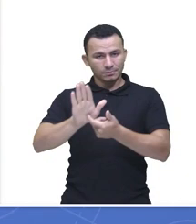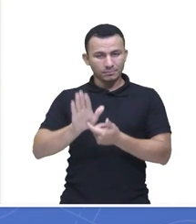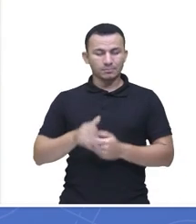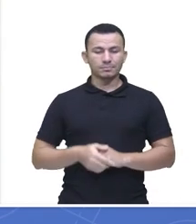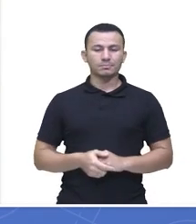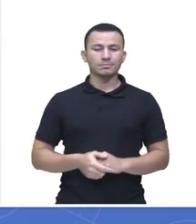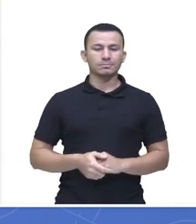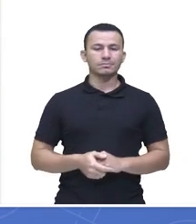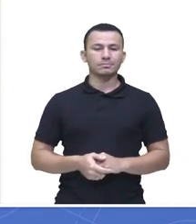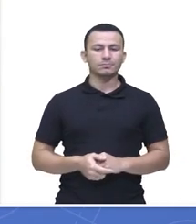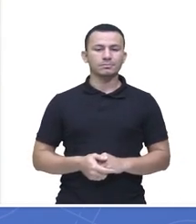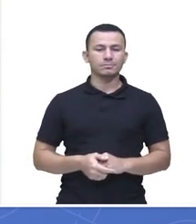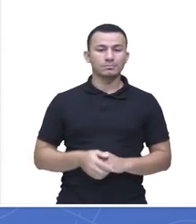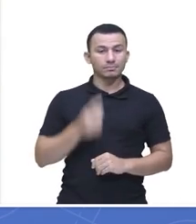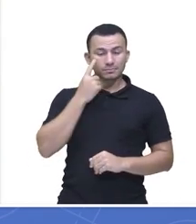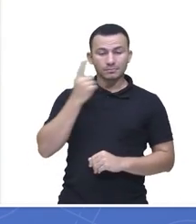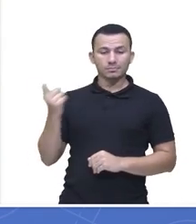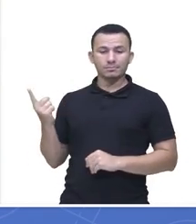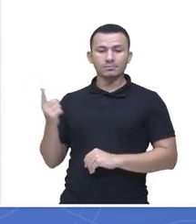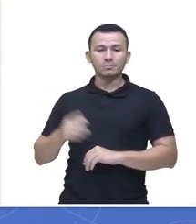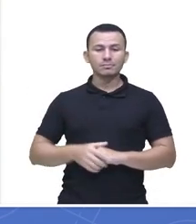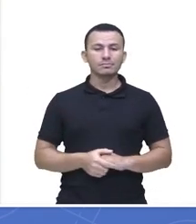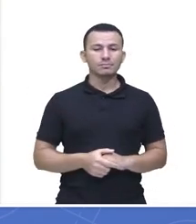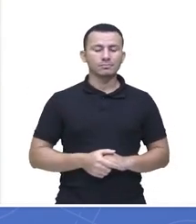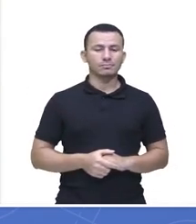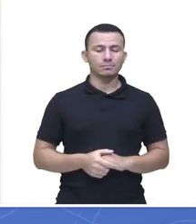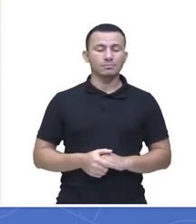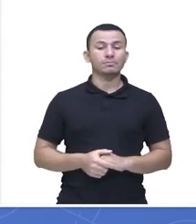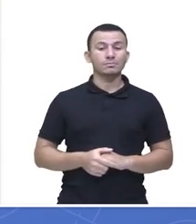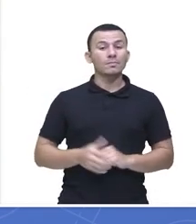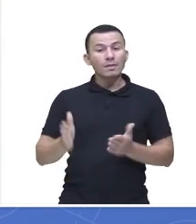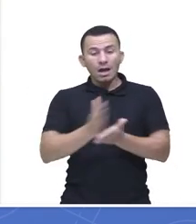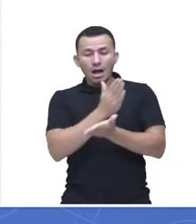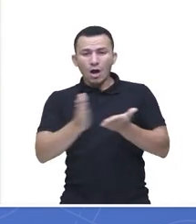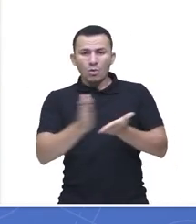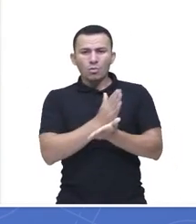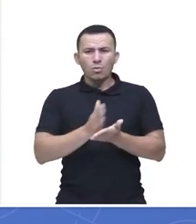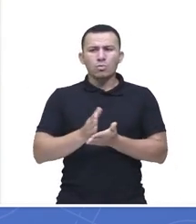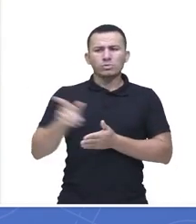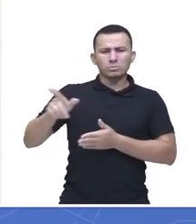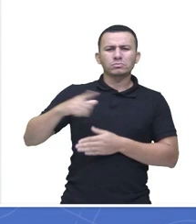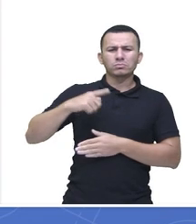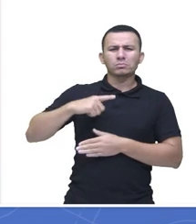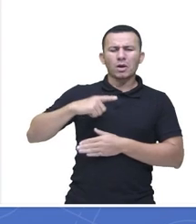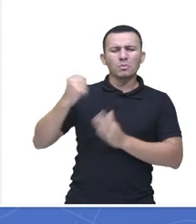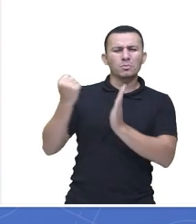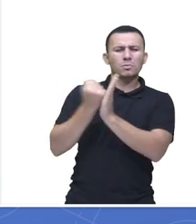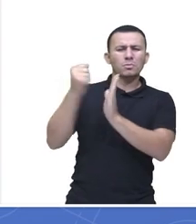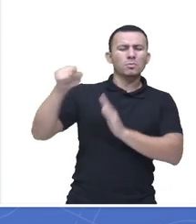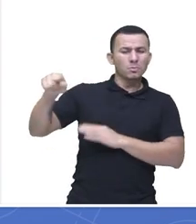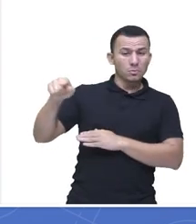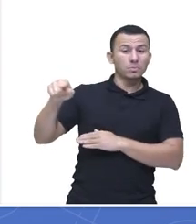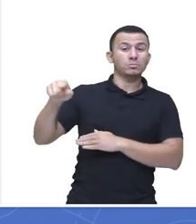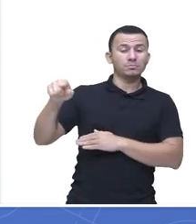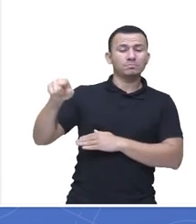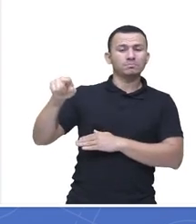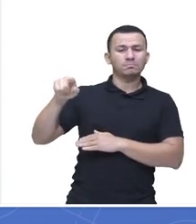vocês, olha só. Temos aí. Para muitos, ela foi e continua sendo